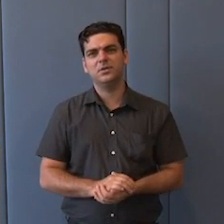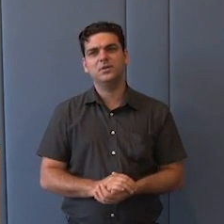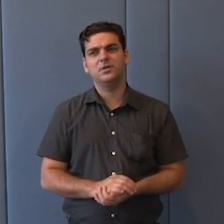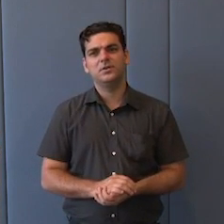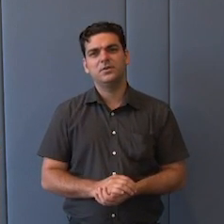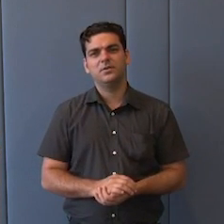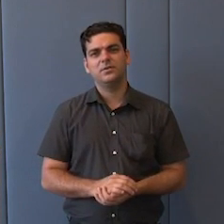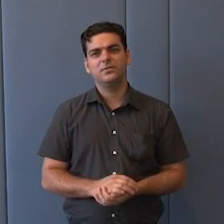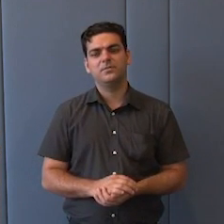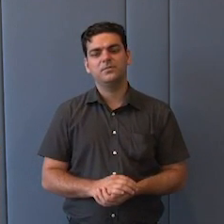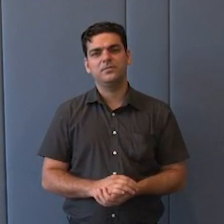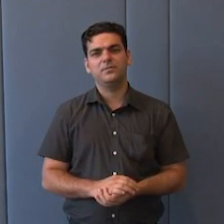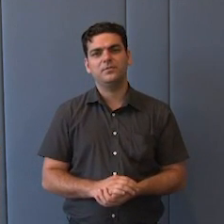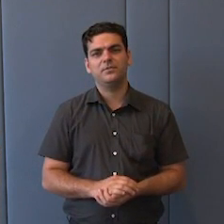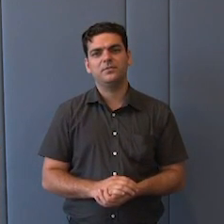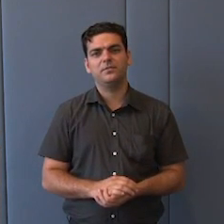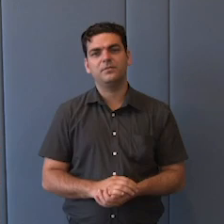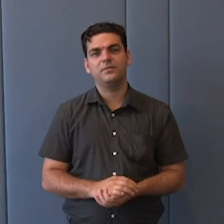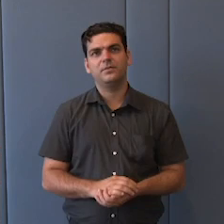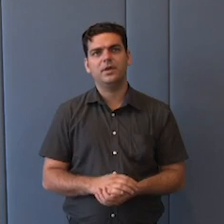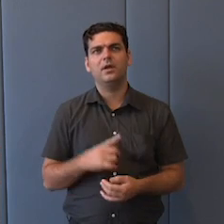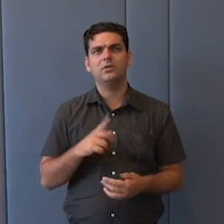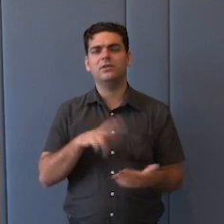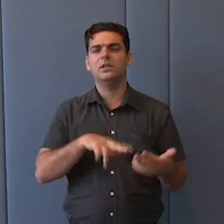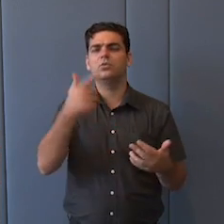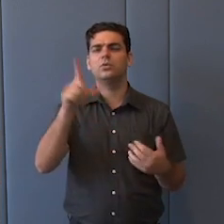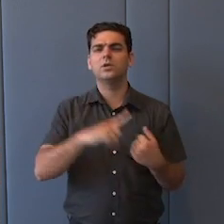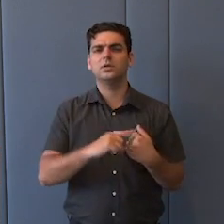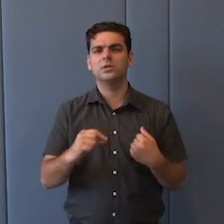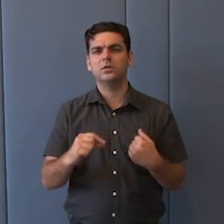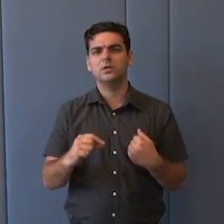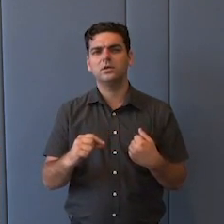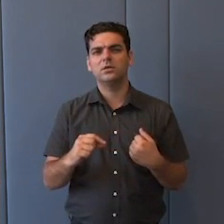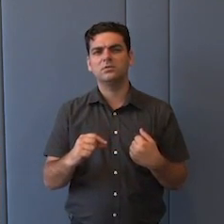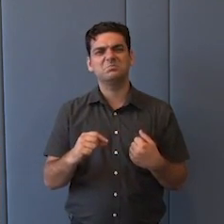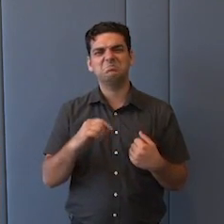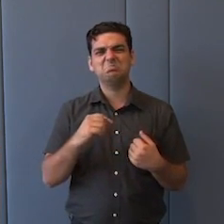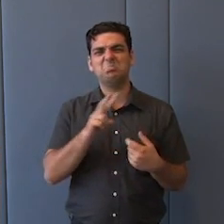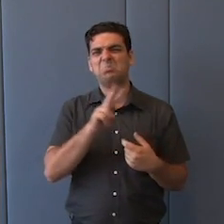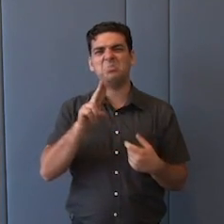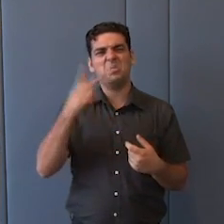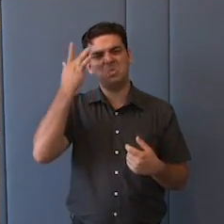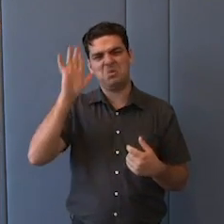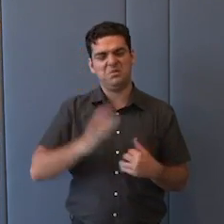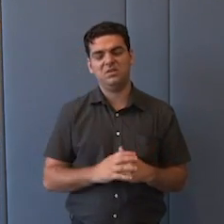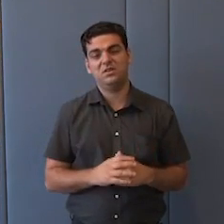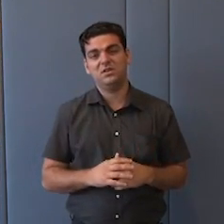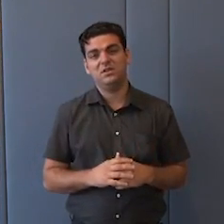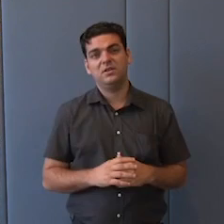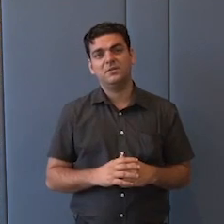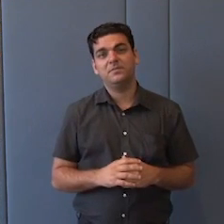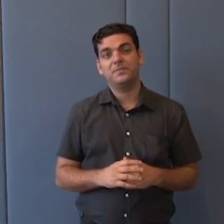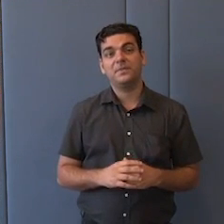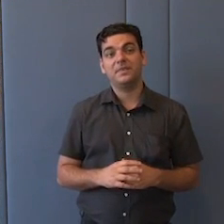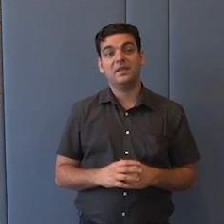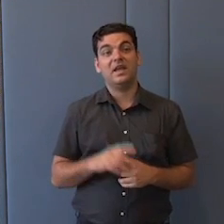E aí, um artigo lá sobre mim, depois, em algum periódico, dizia que eu estava